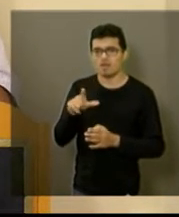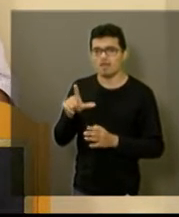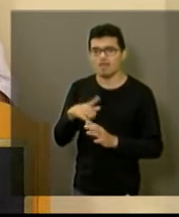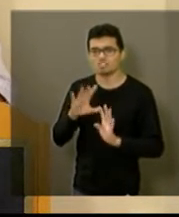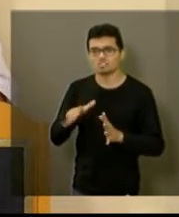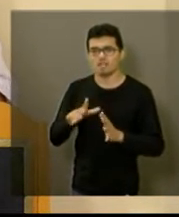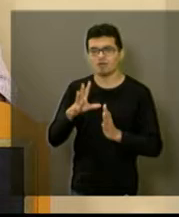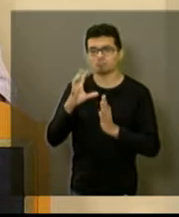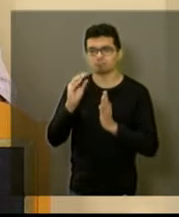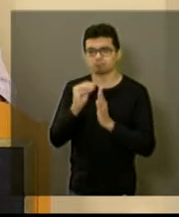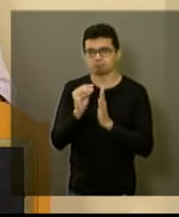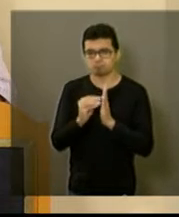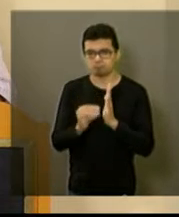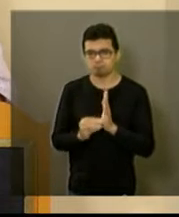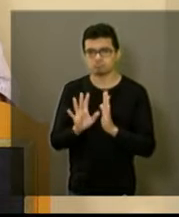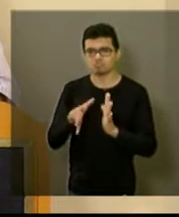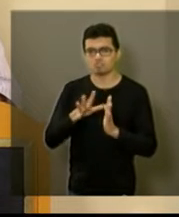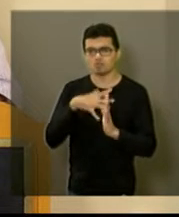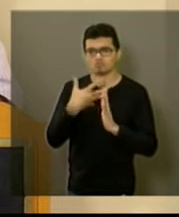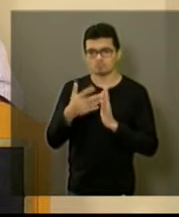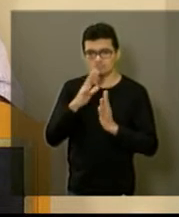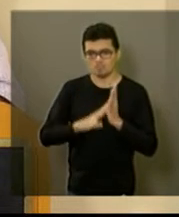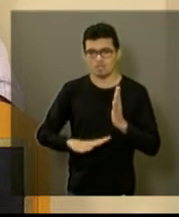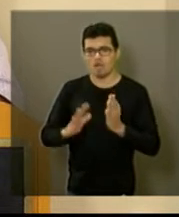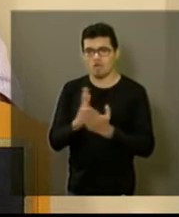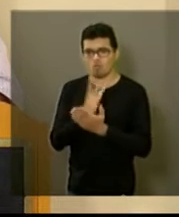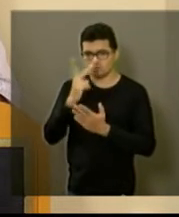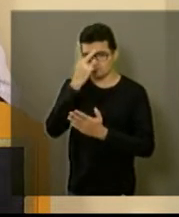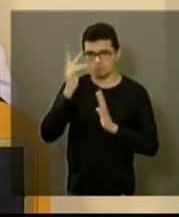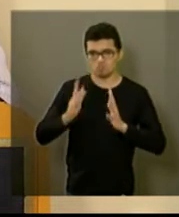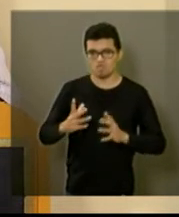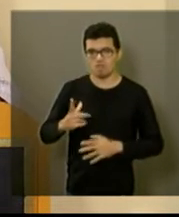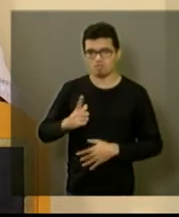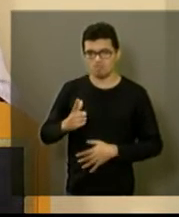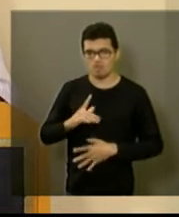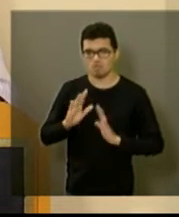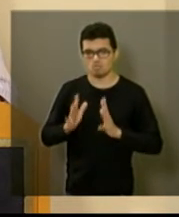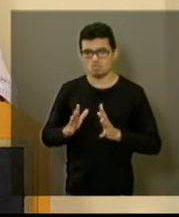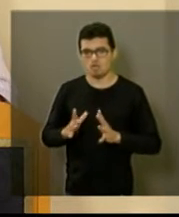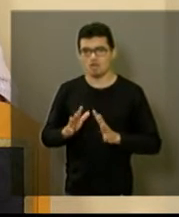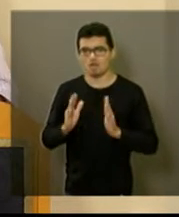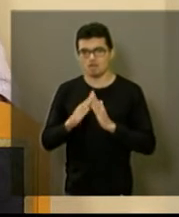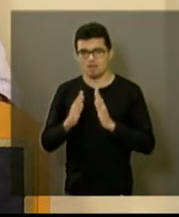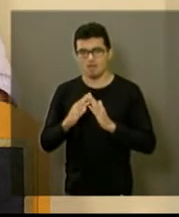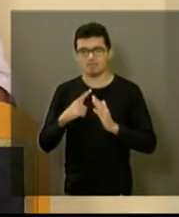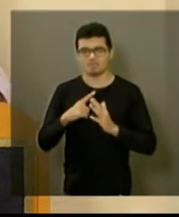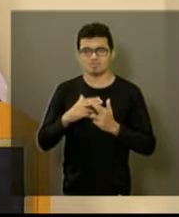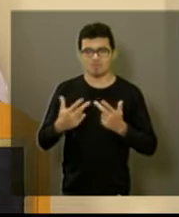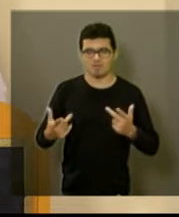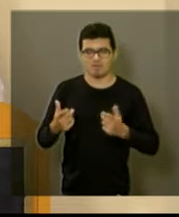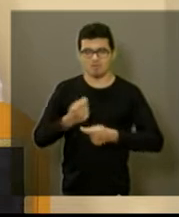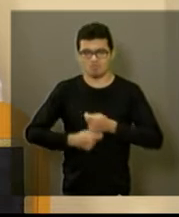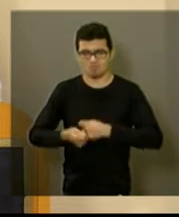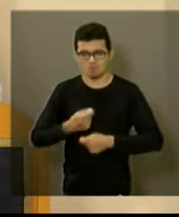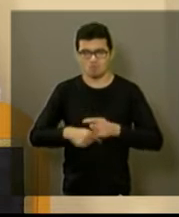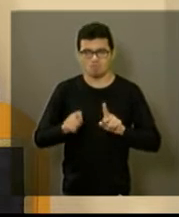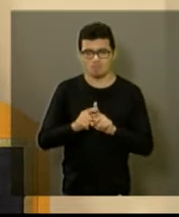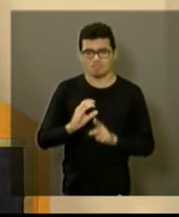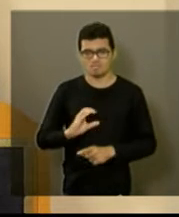Alguns têm residência, foram já beneficiários com programas de Coab, moradia econômica, CDHU.